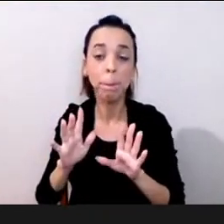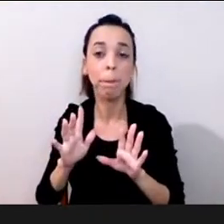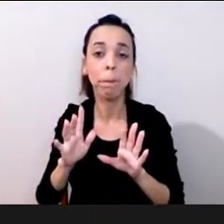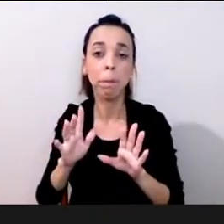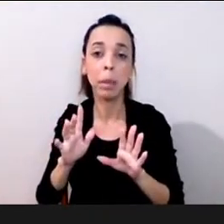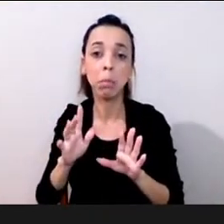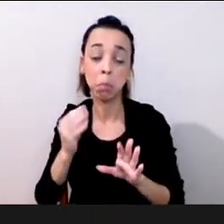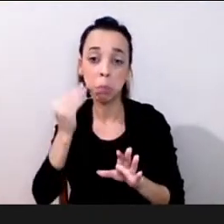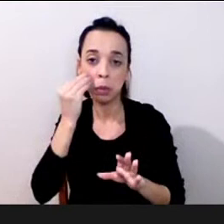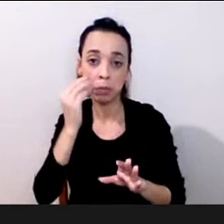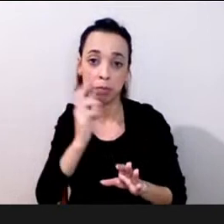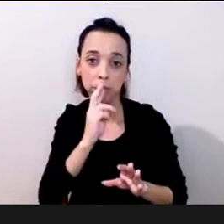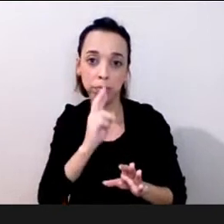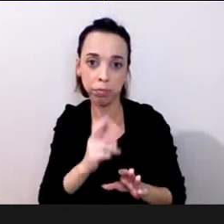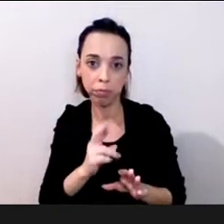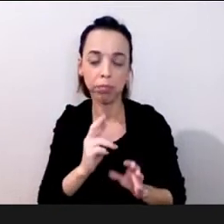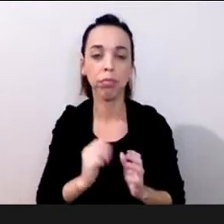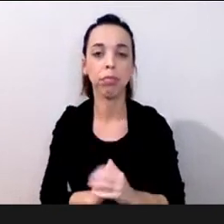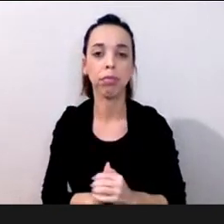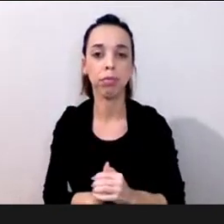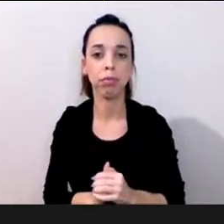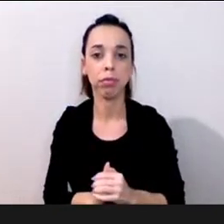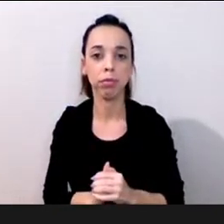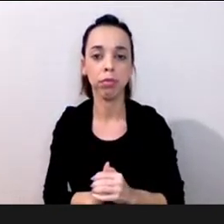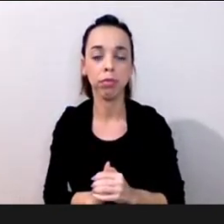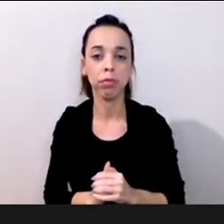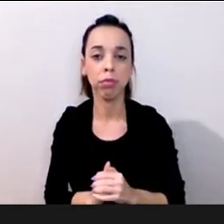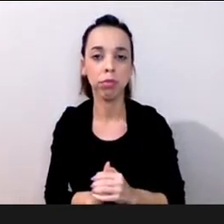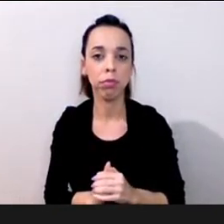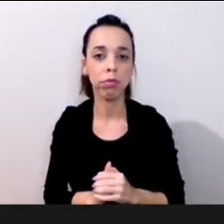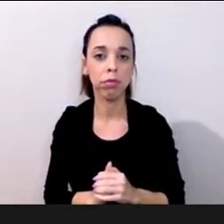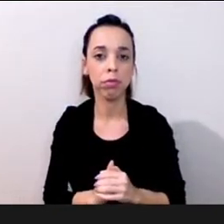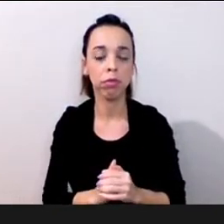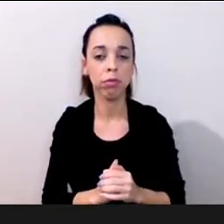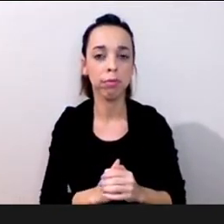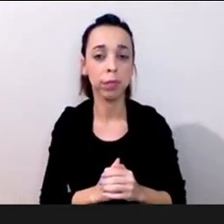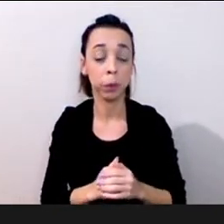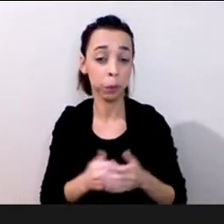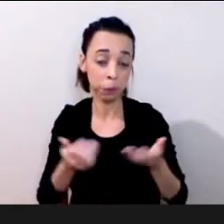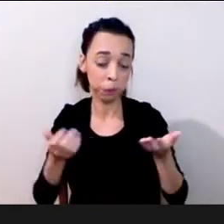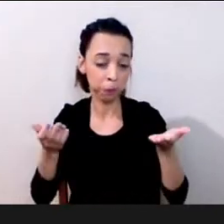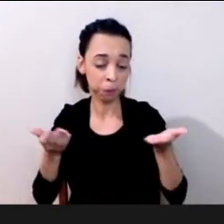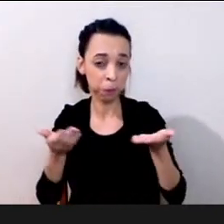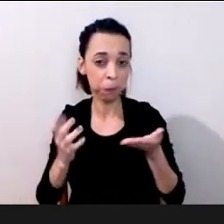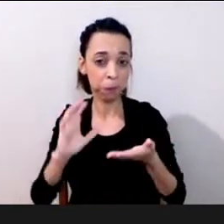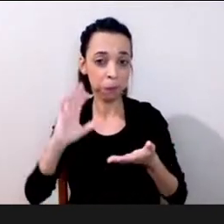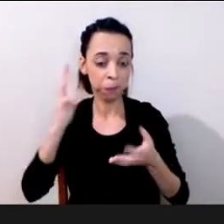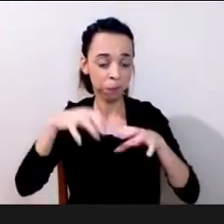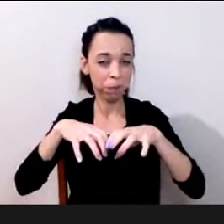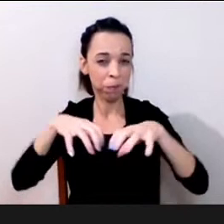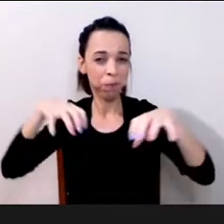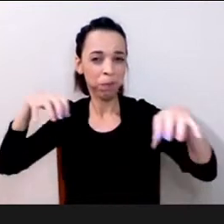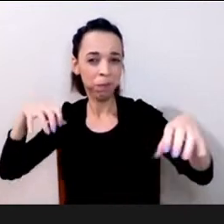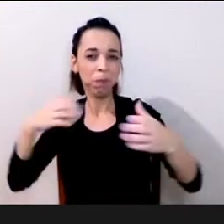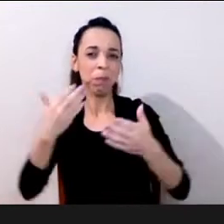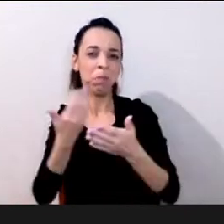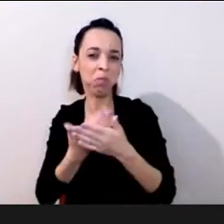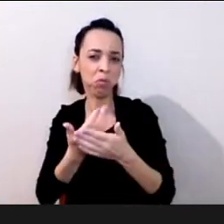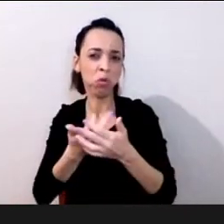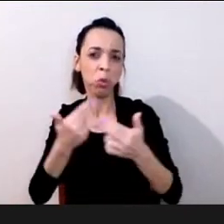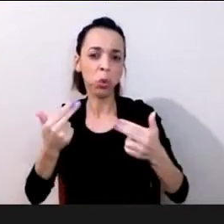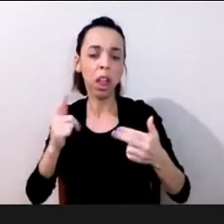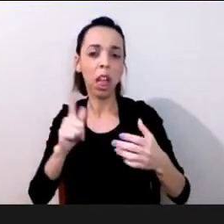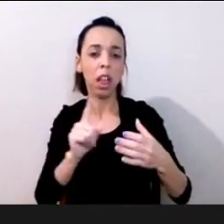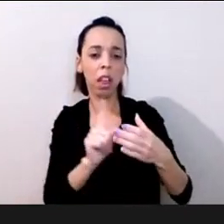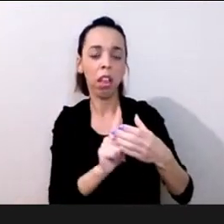que ela fez vale dizer que não necessariamente esse momento que a gente ficou com distanciamento físico né necessariamente significou que a gente ficou isolado do ponto de vista até